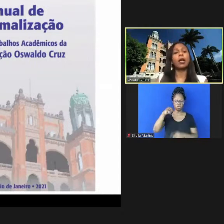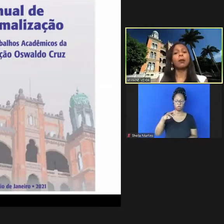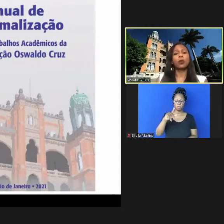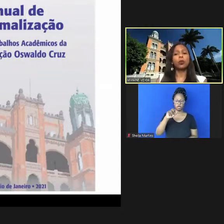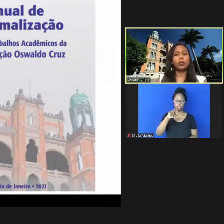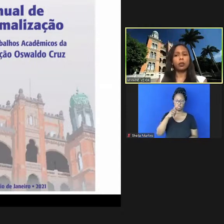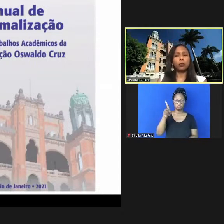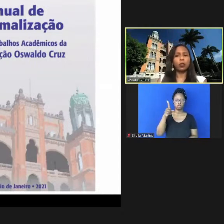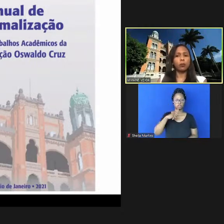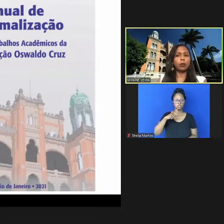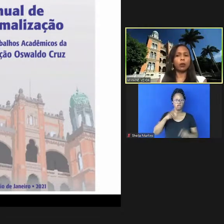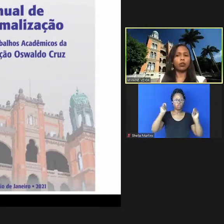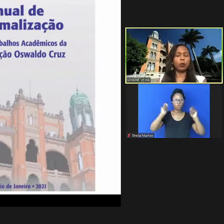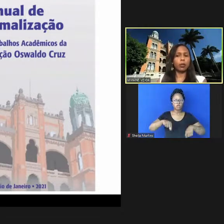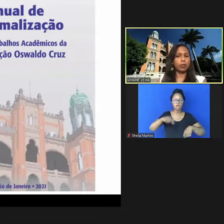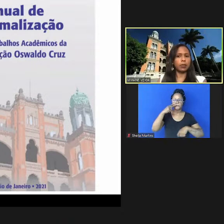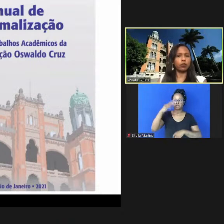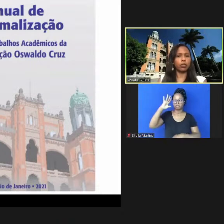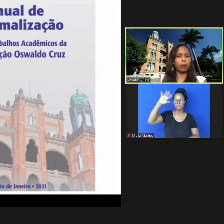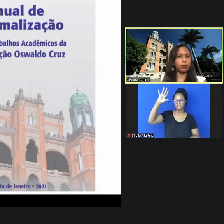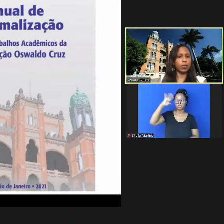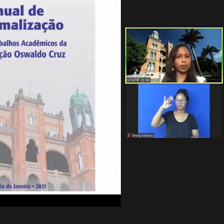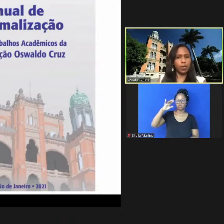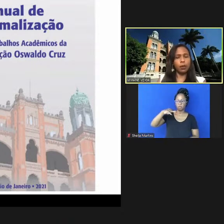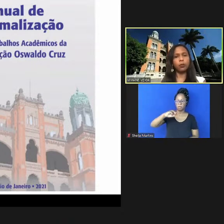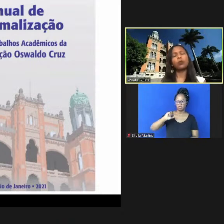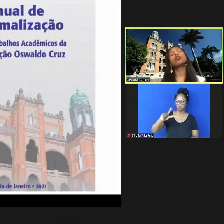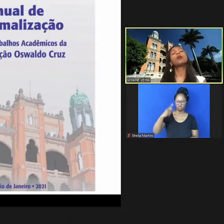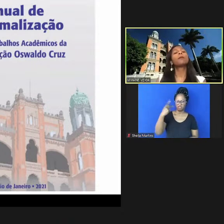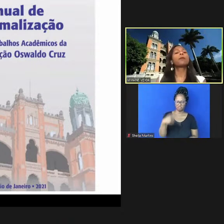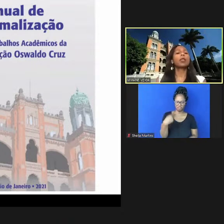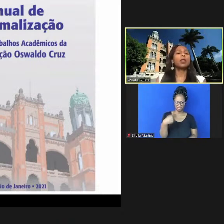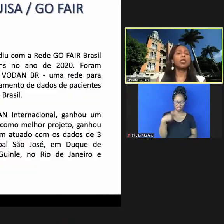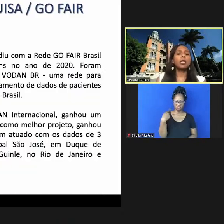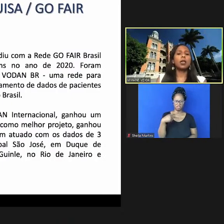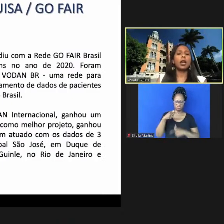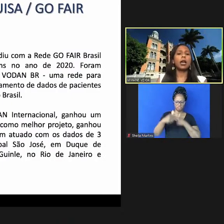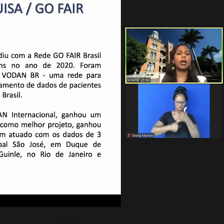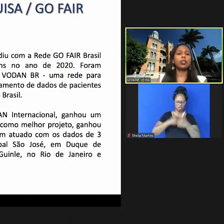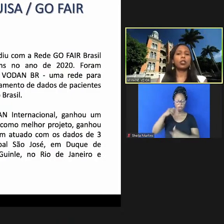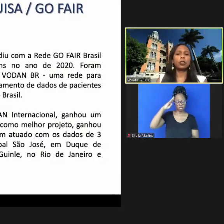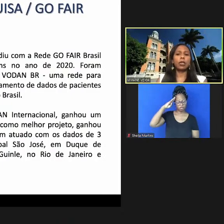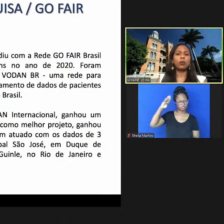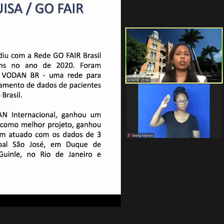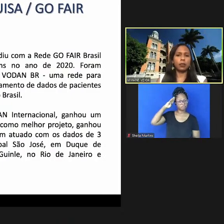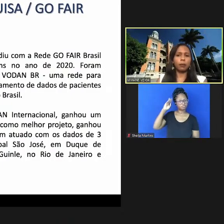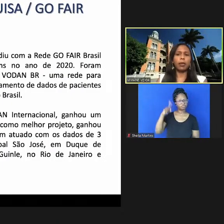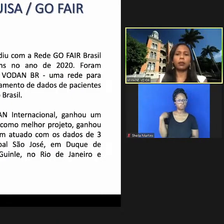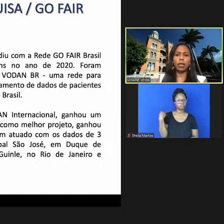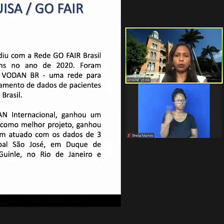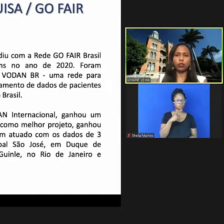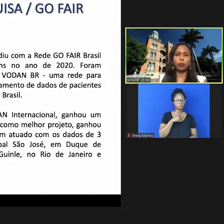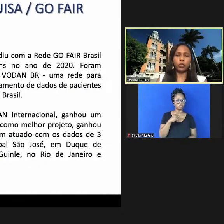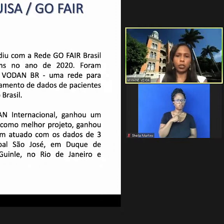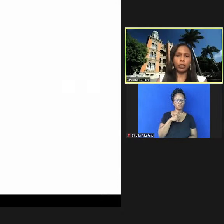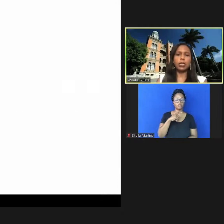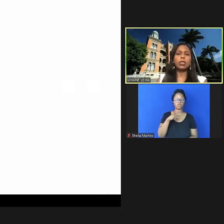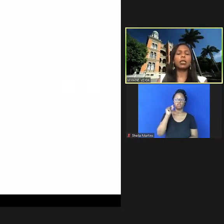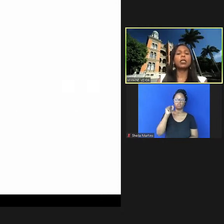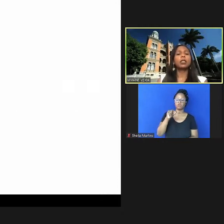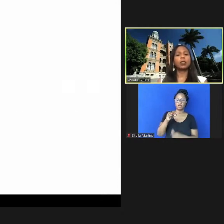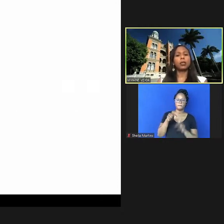está produzindo o nosso manual de normalização dos trabalhos acadêmicos e a gente tem o de acesso aberto e dados de